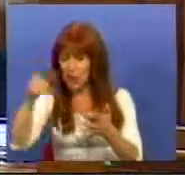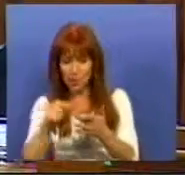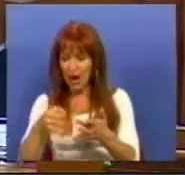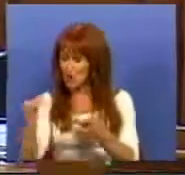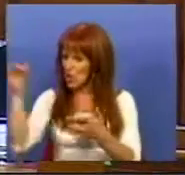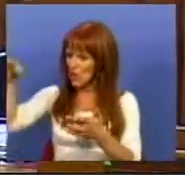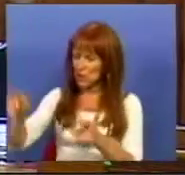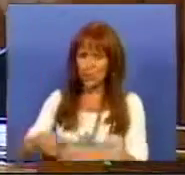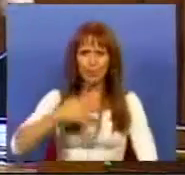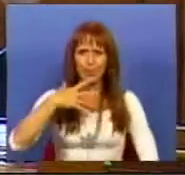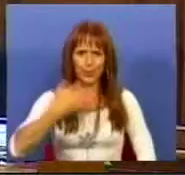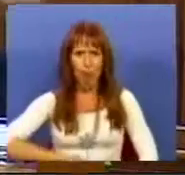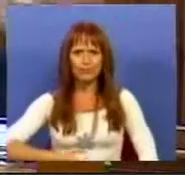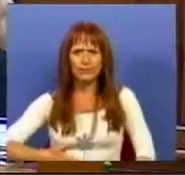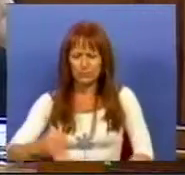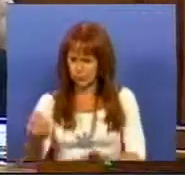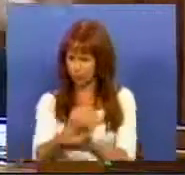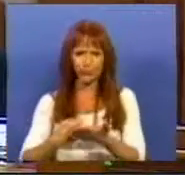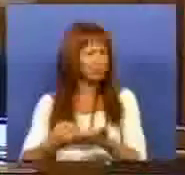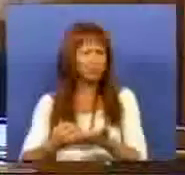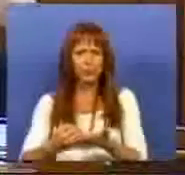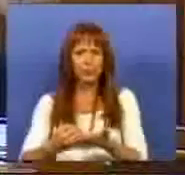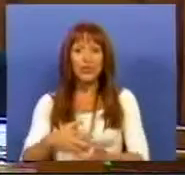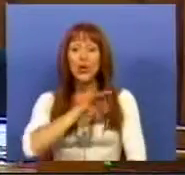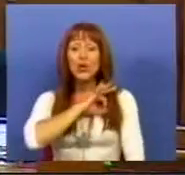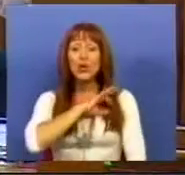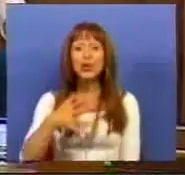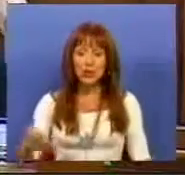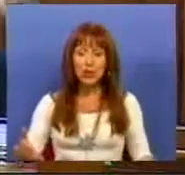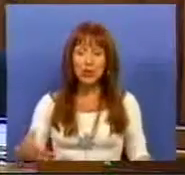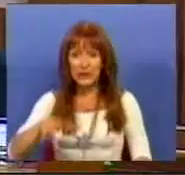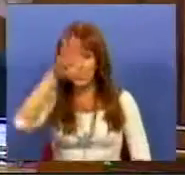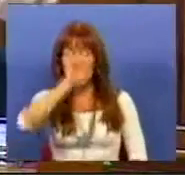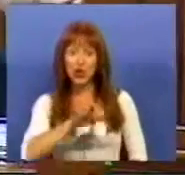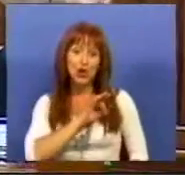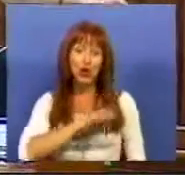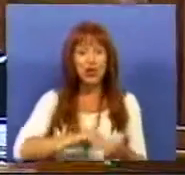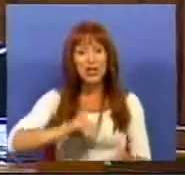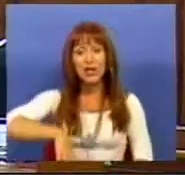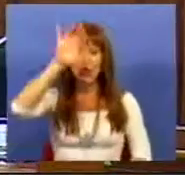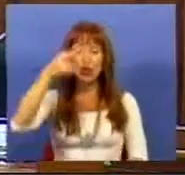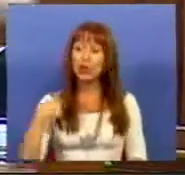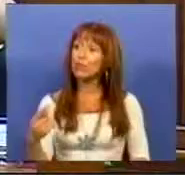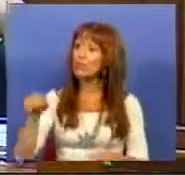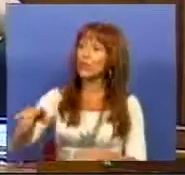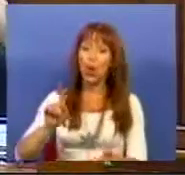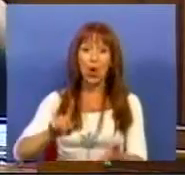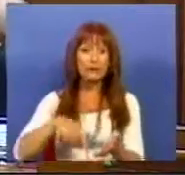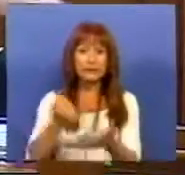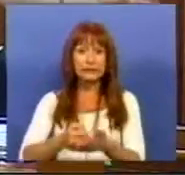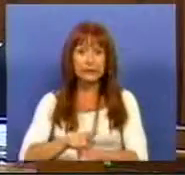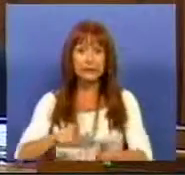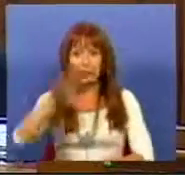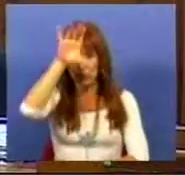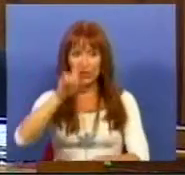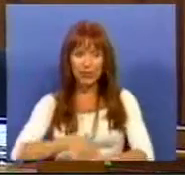ficar completamente vazio. E os senhores ministros e os senhores secretários de Estado vão chegar ao fim da legislatura